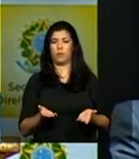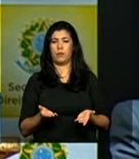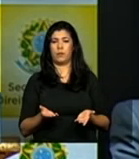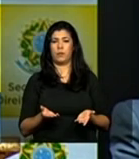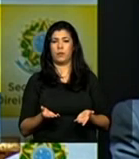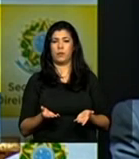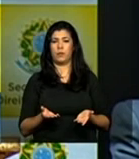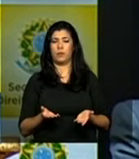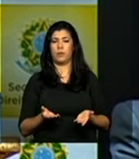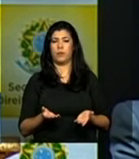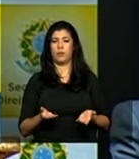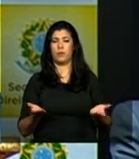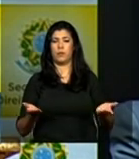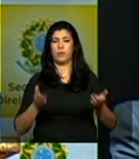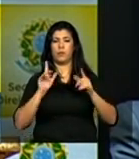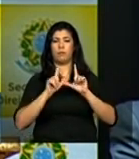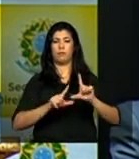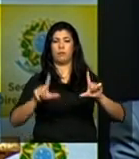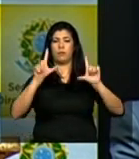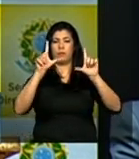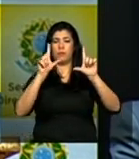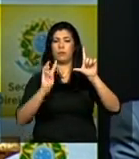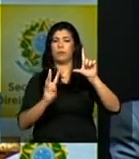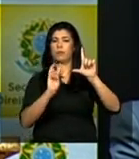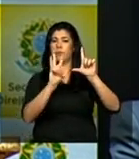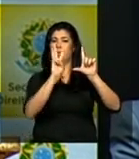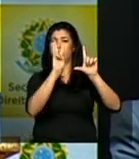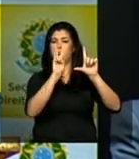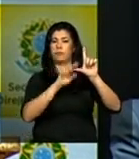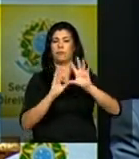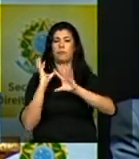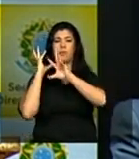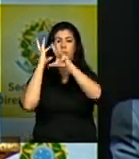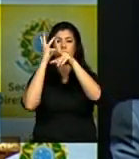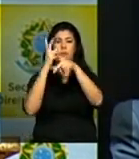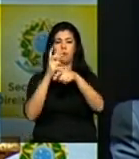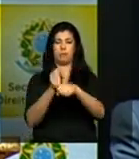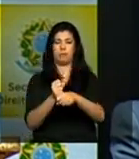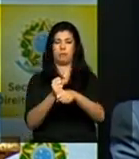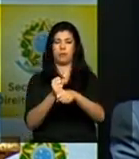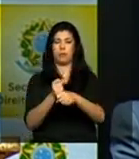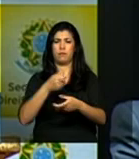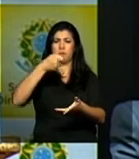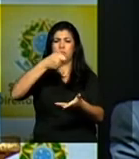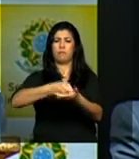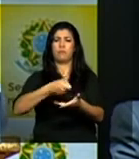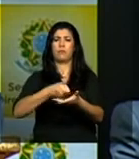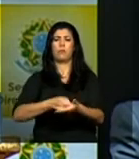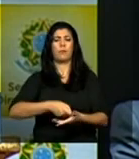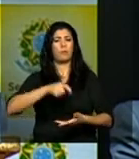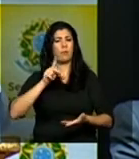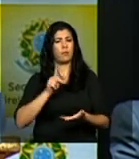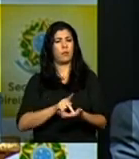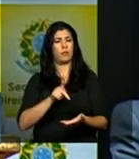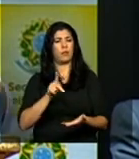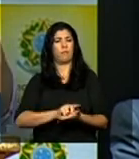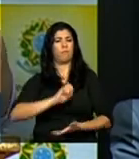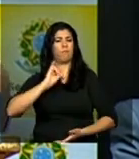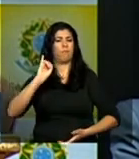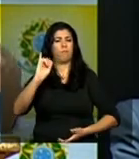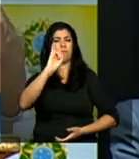deste portal de memórias da ditadura ele é absolutamente